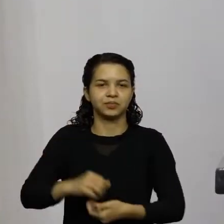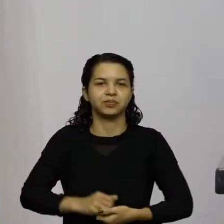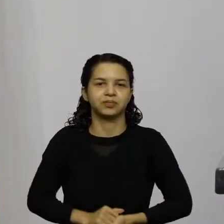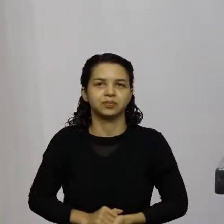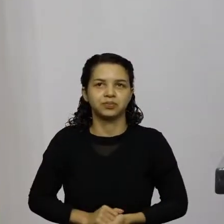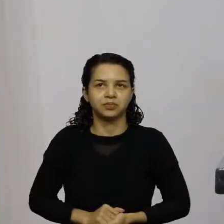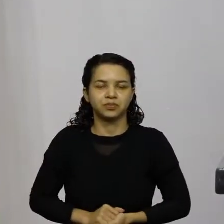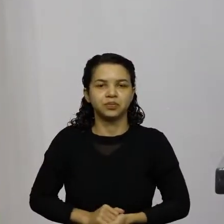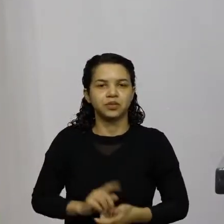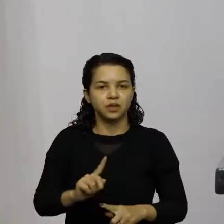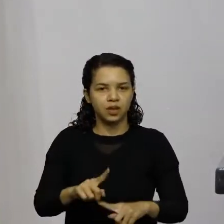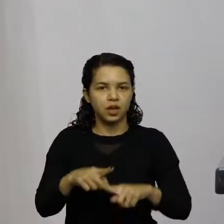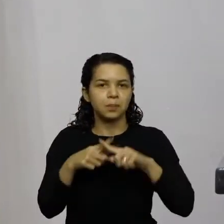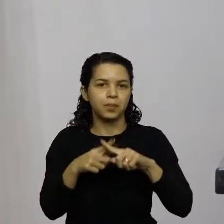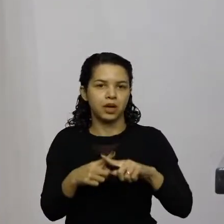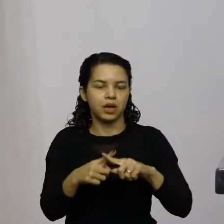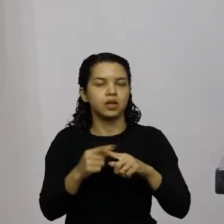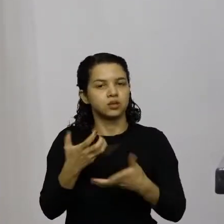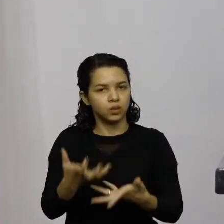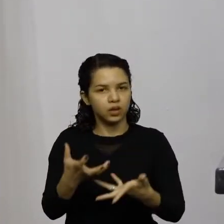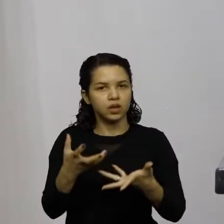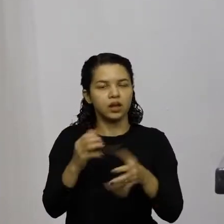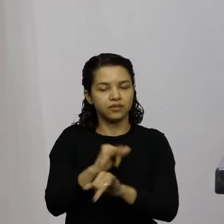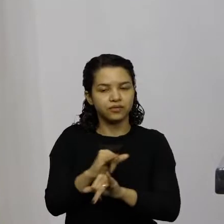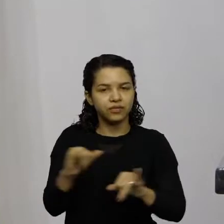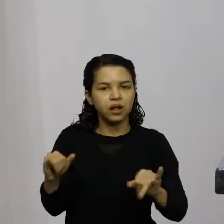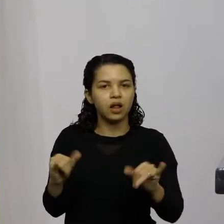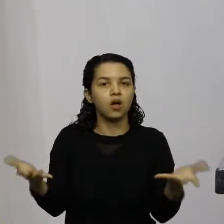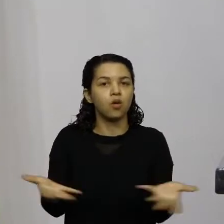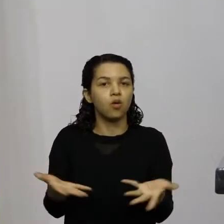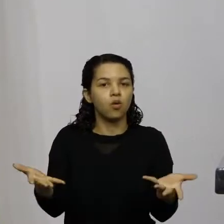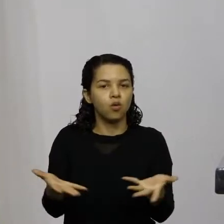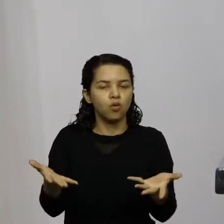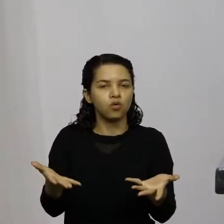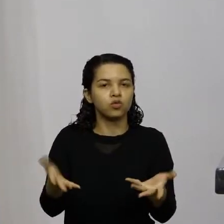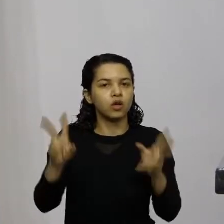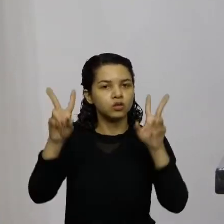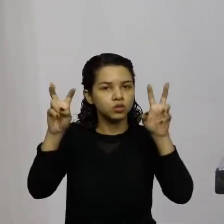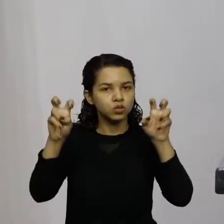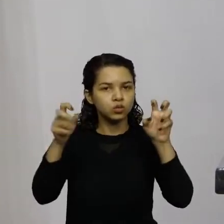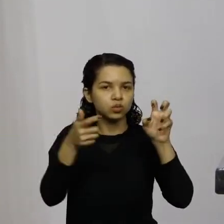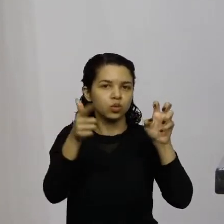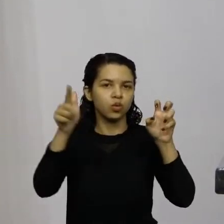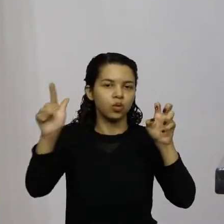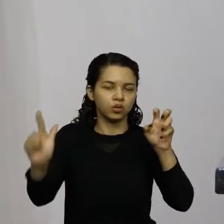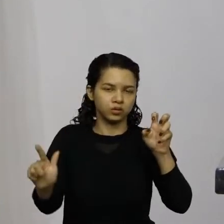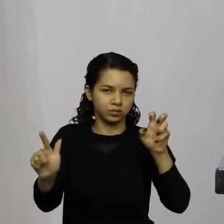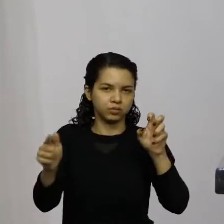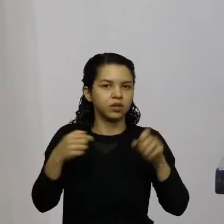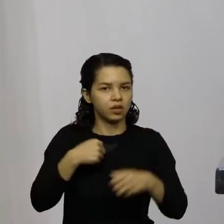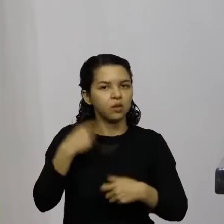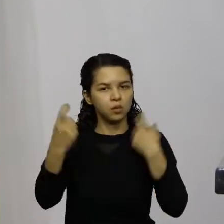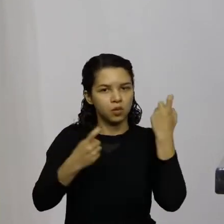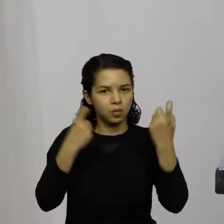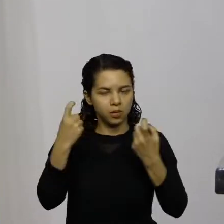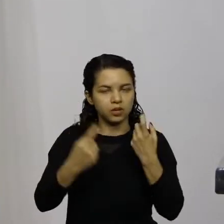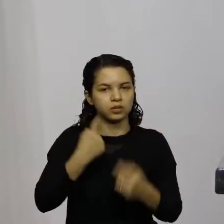mas eu queria falar hoje sobre um outro assunto aqui eu ando preocupado deputado sargento Lima